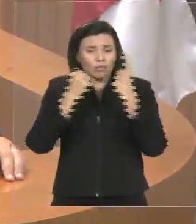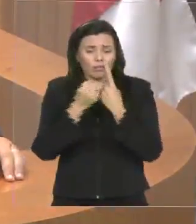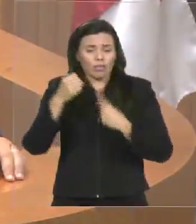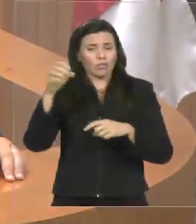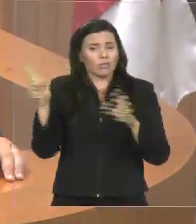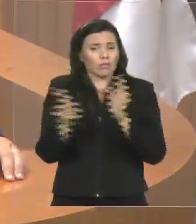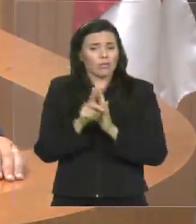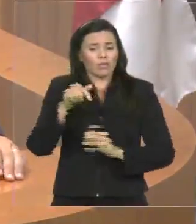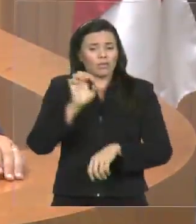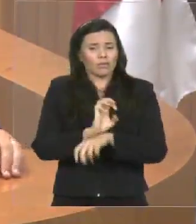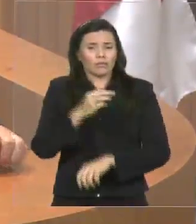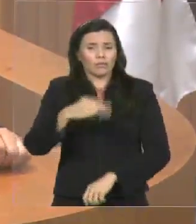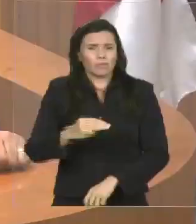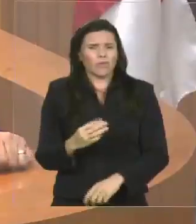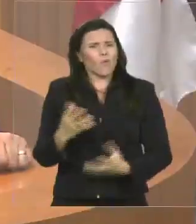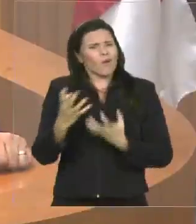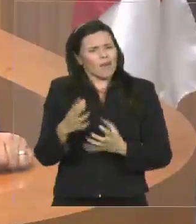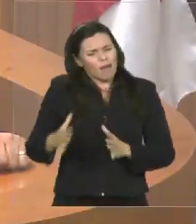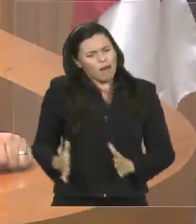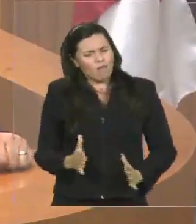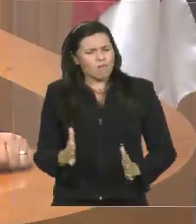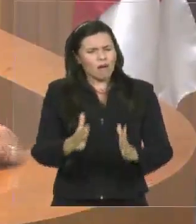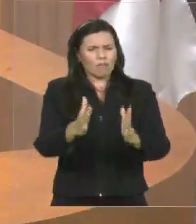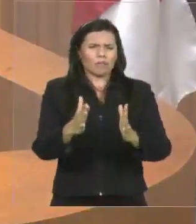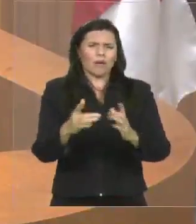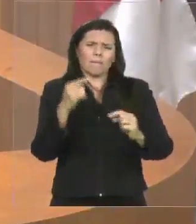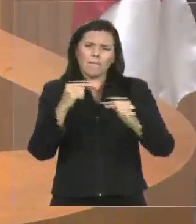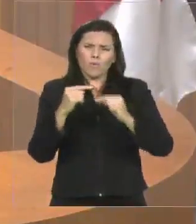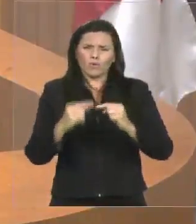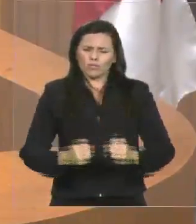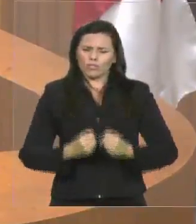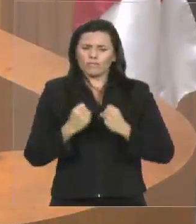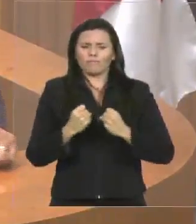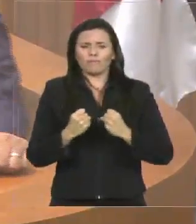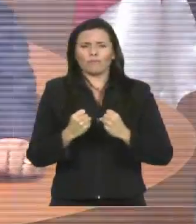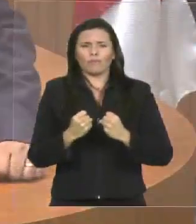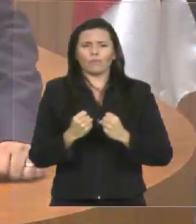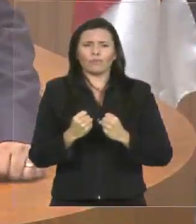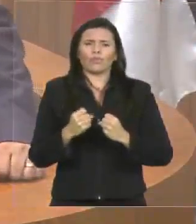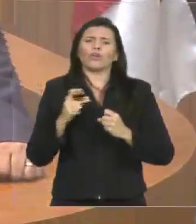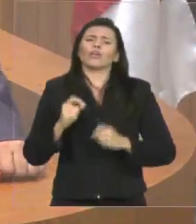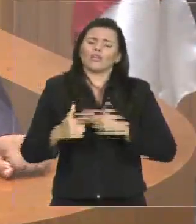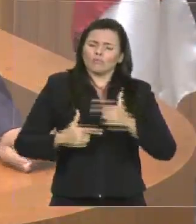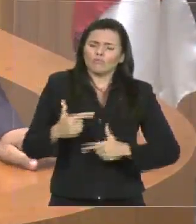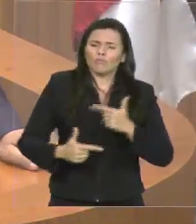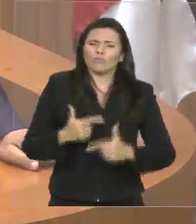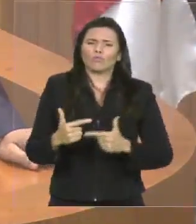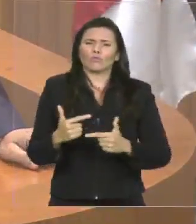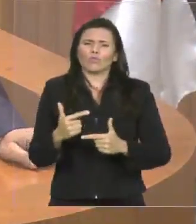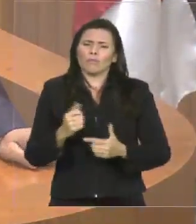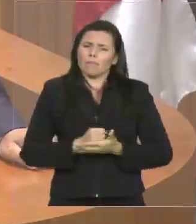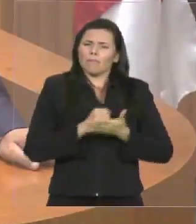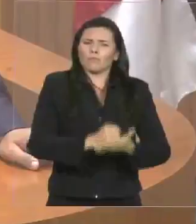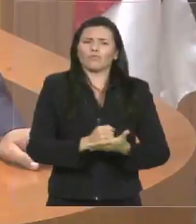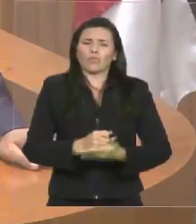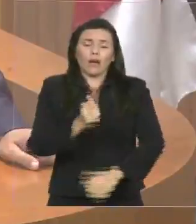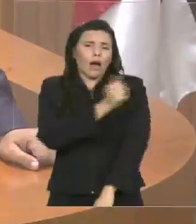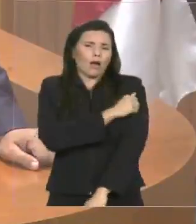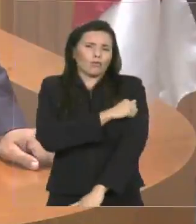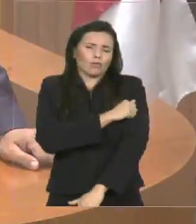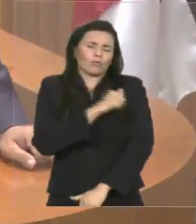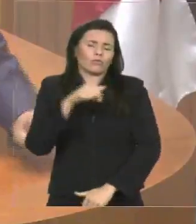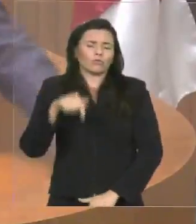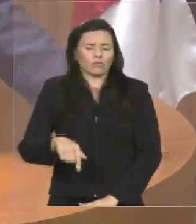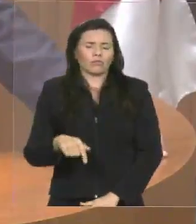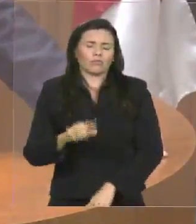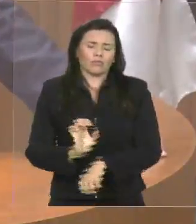possa avançar nessa política afirmativa, como já tem a Universidade Federal do Pará, a Universidade Federal do Sul e Sudeste do Pará,